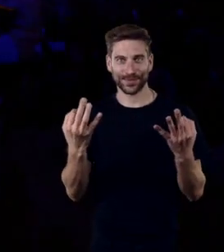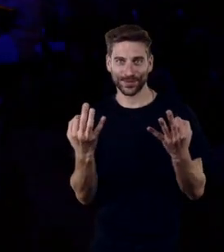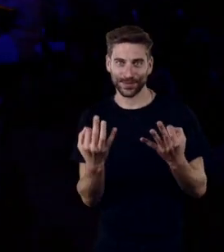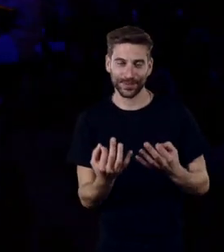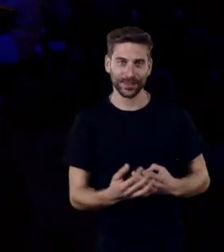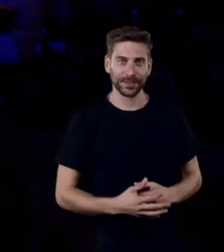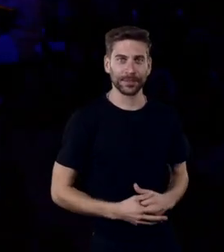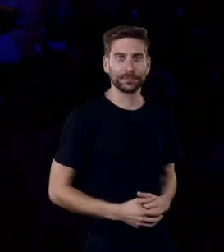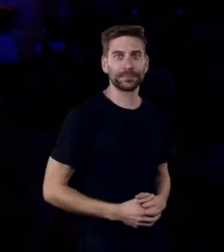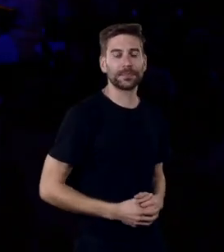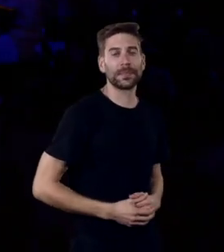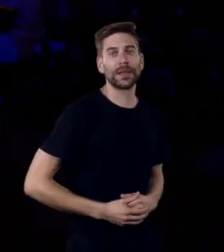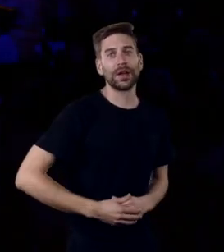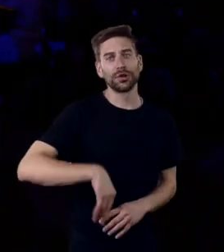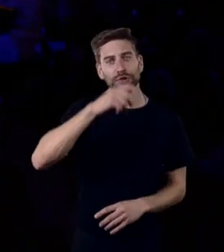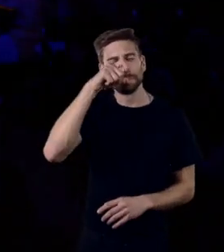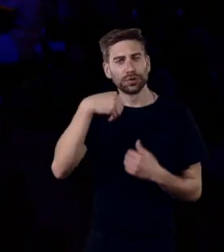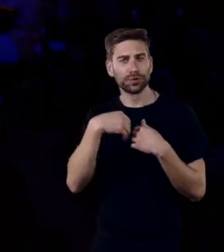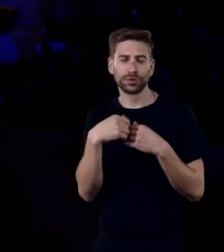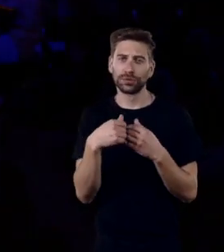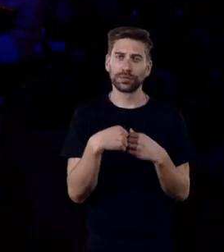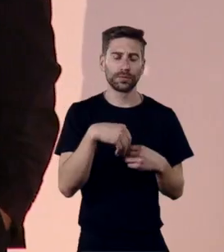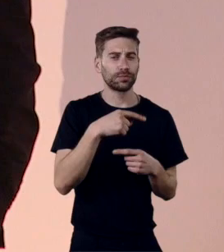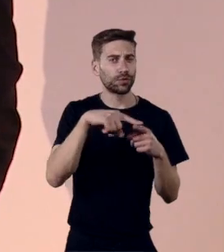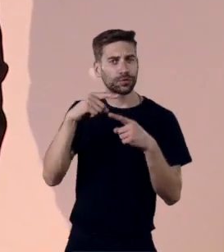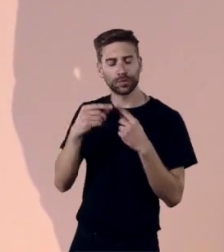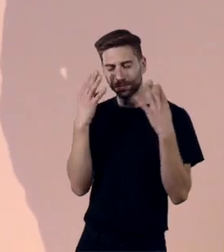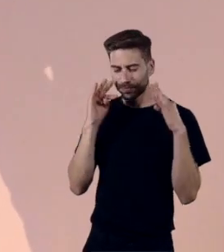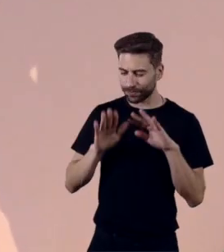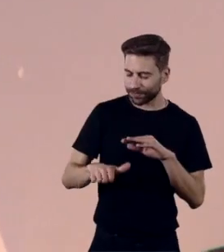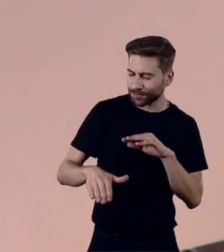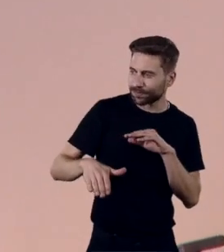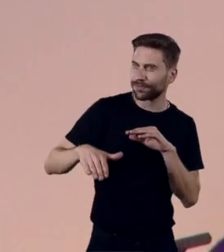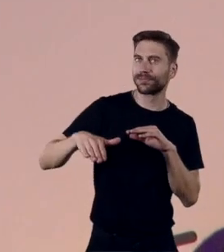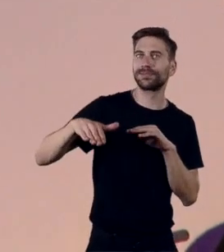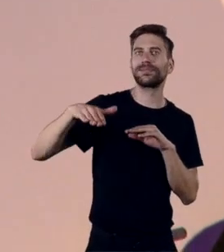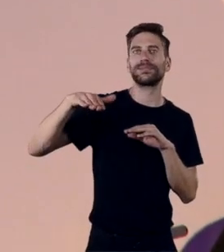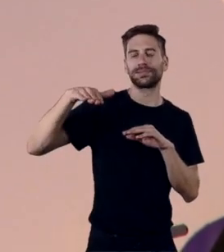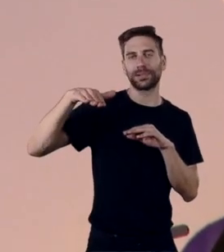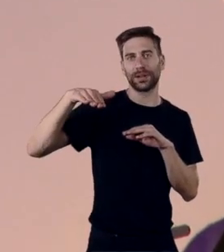antes virou na iniciantes hing Bogiem Balançam, a fiura